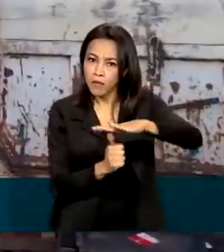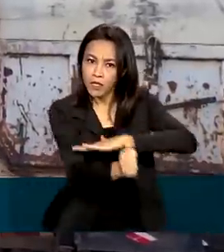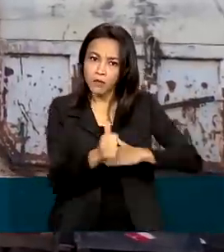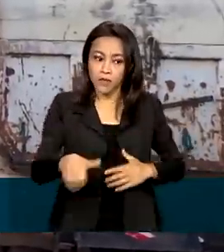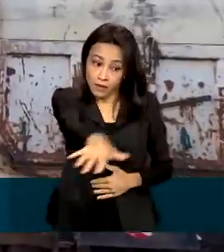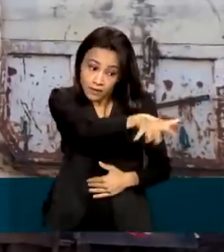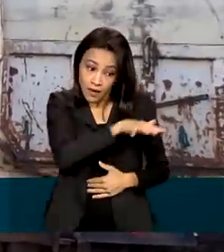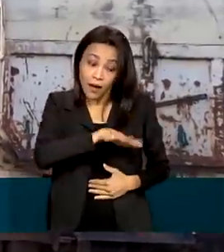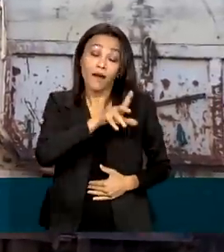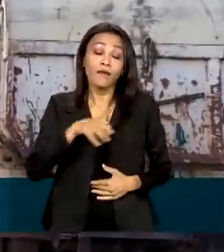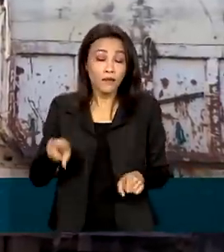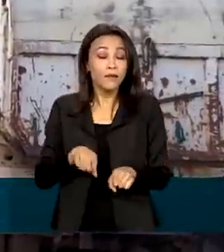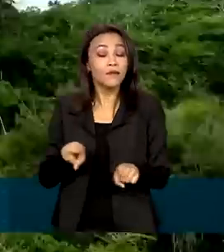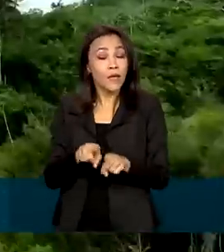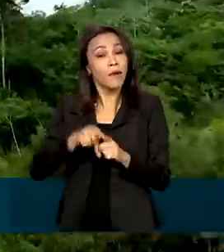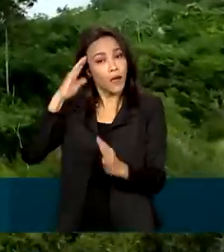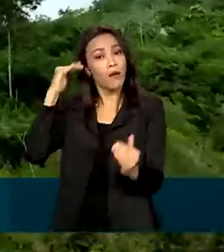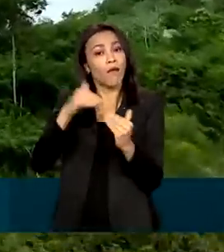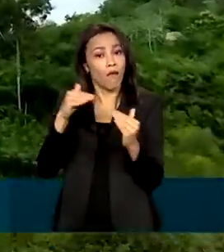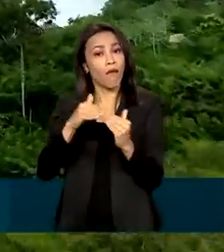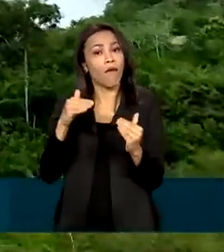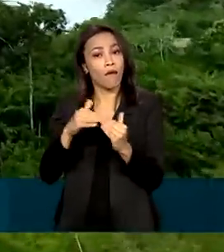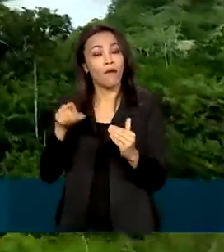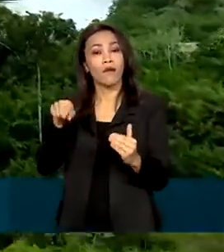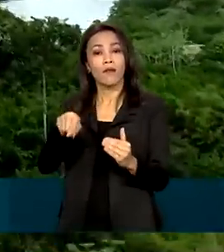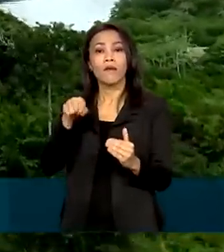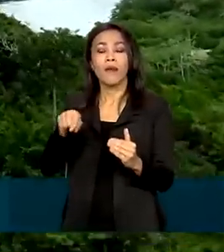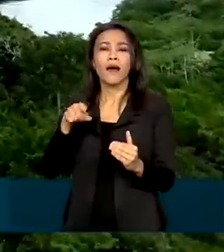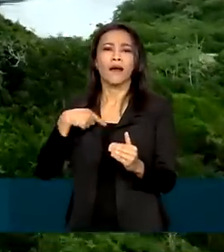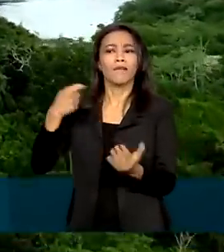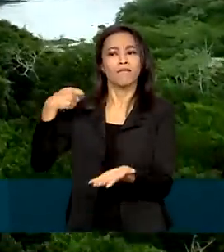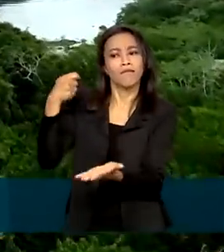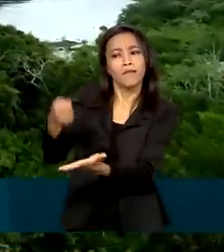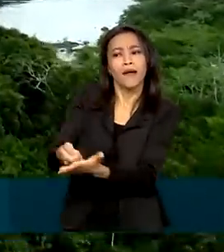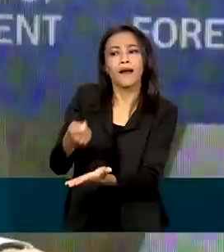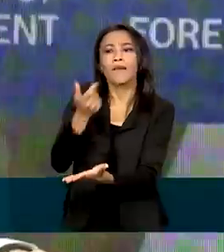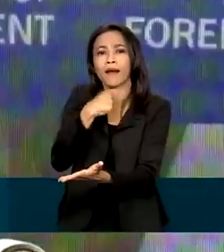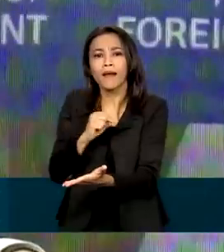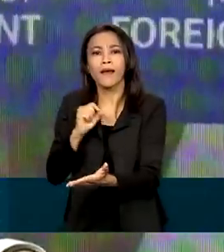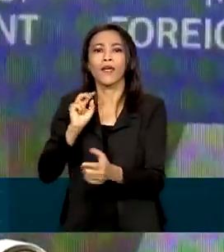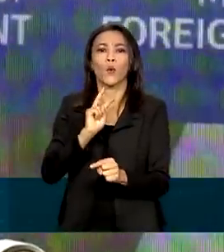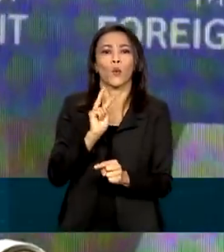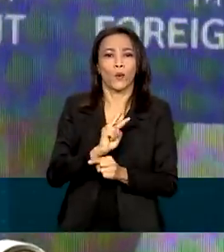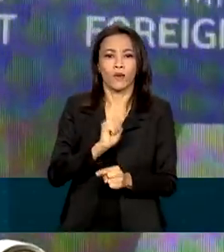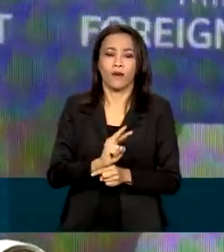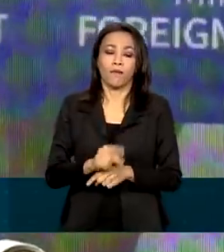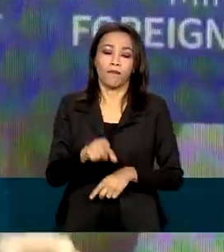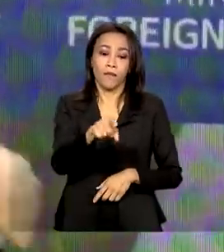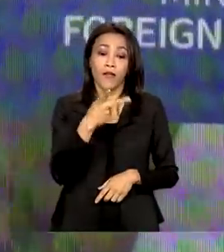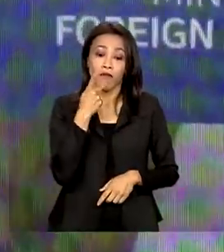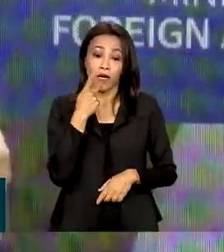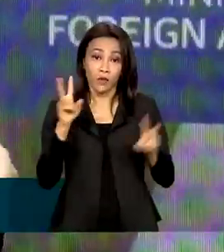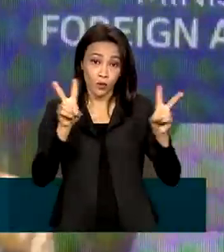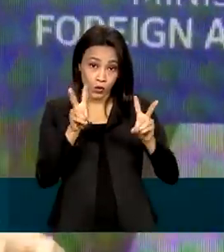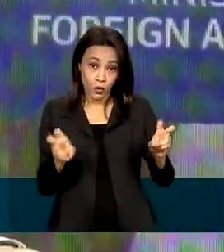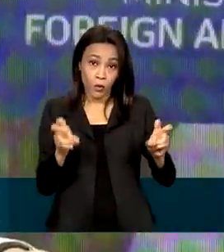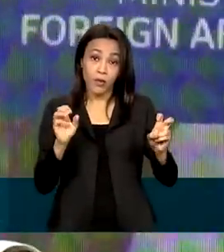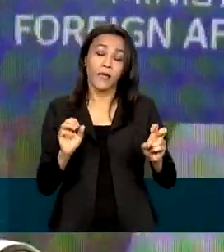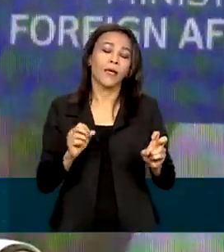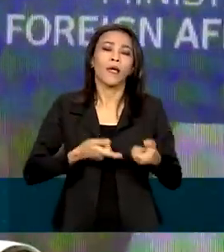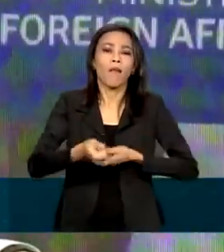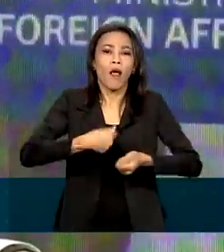mercado e incentiva a preservação remunerada das florestas. Falando em mercado de carbono, no conceito da